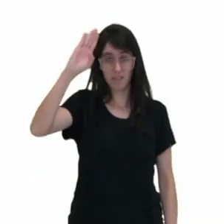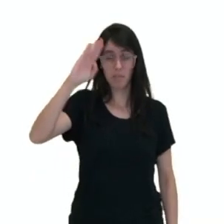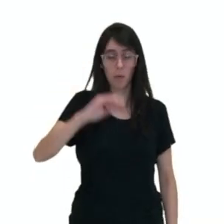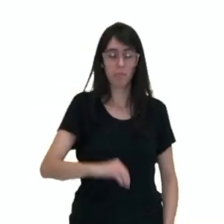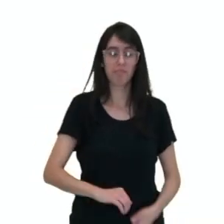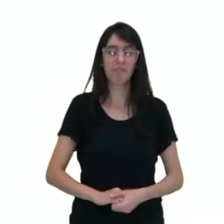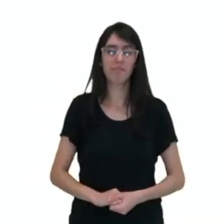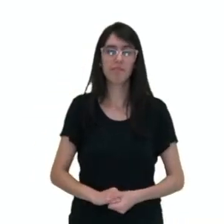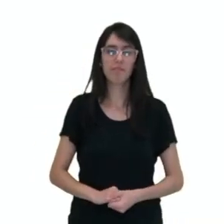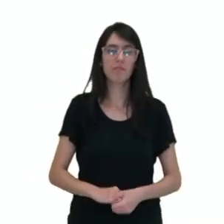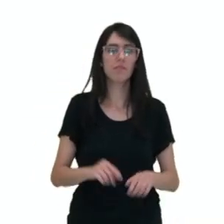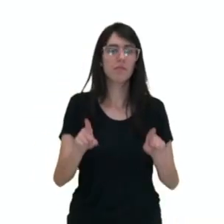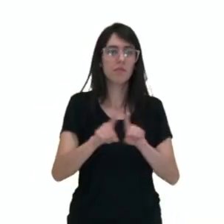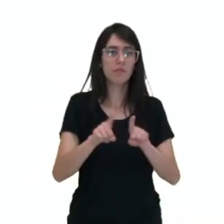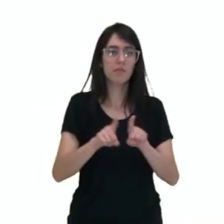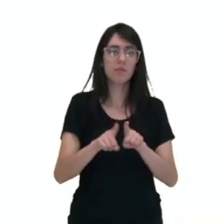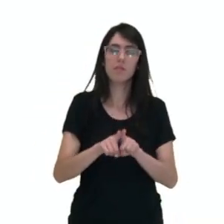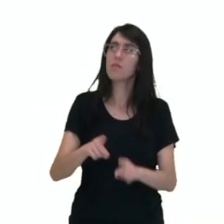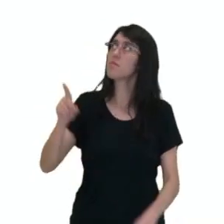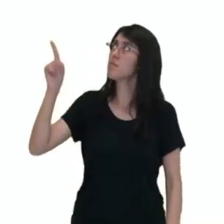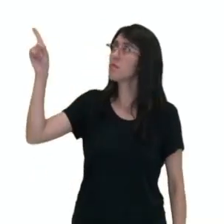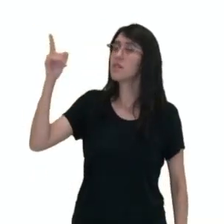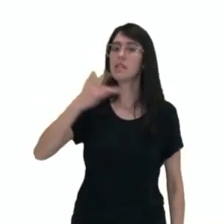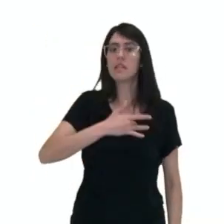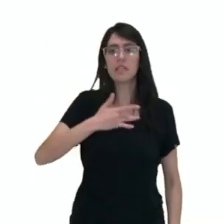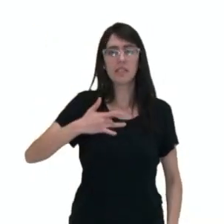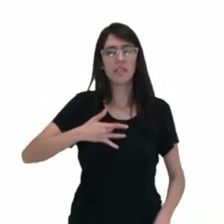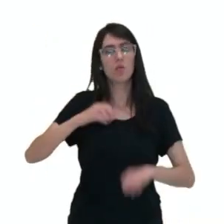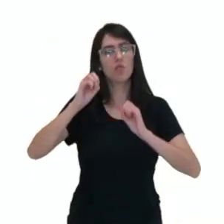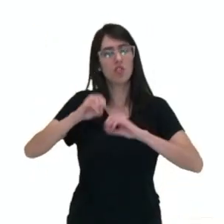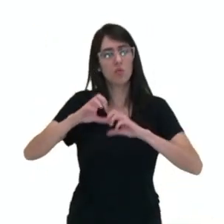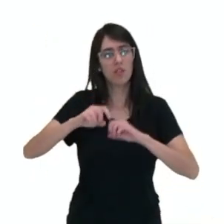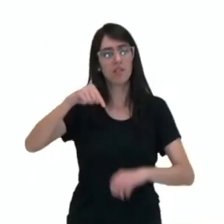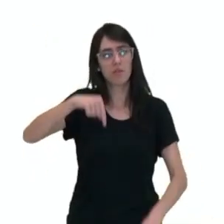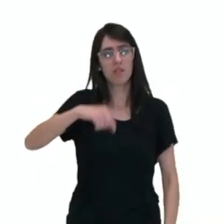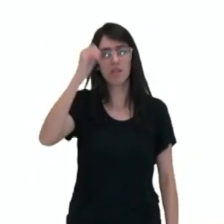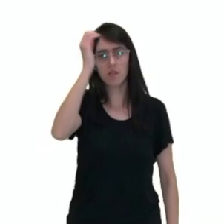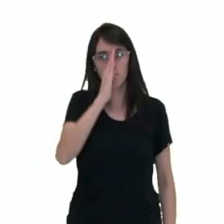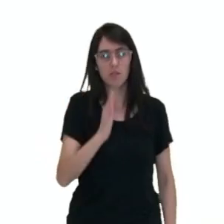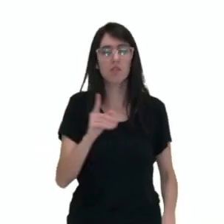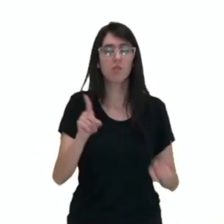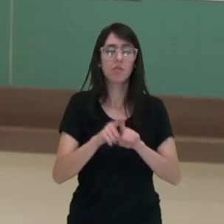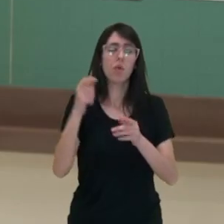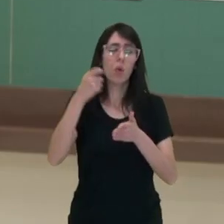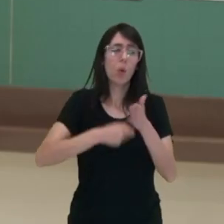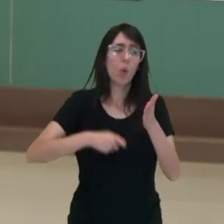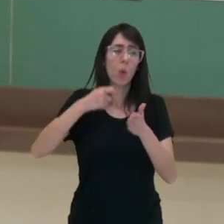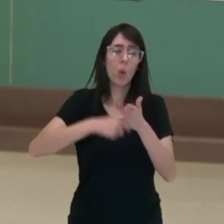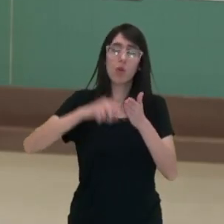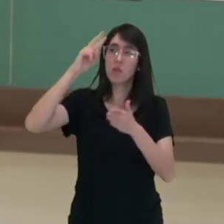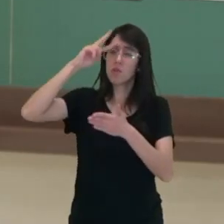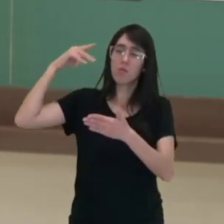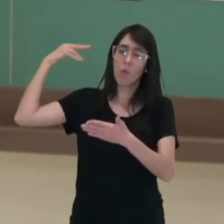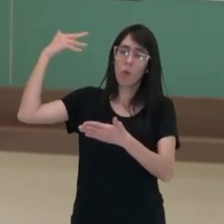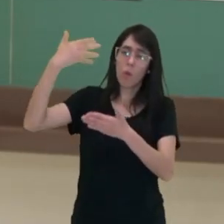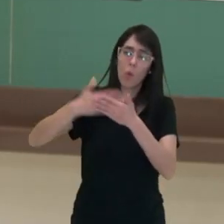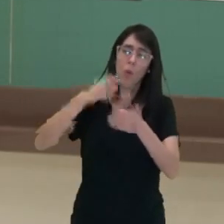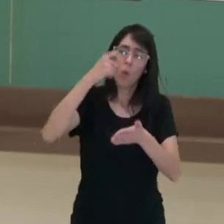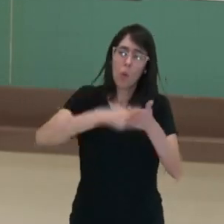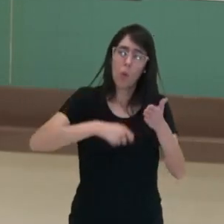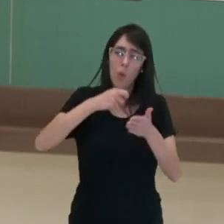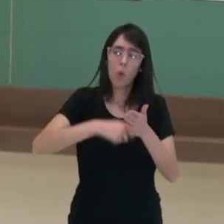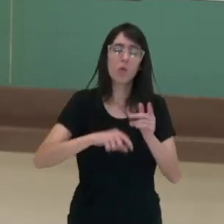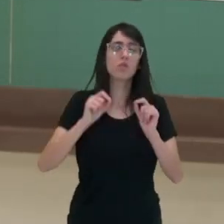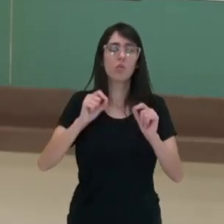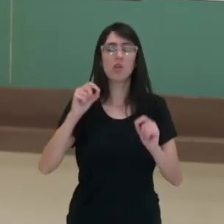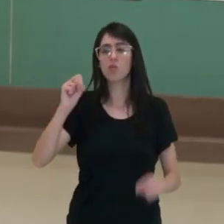aqui nós temos a questão da saúde e educação no Brasil e a luta histórica pela manutenção do sistema único de